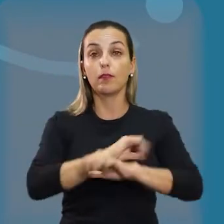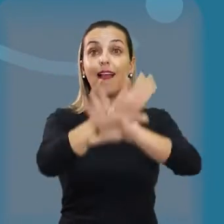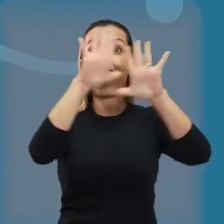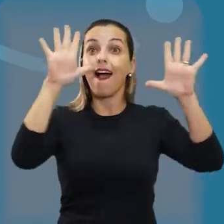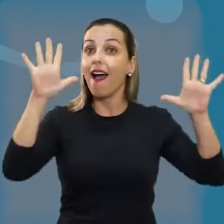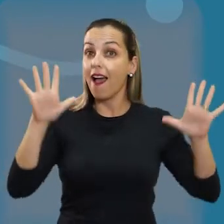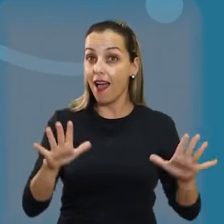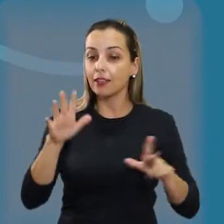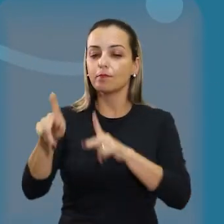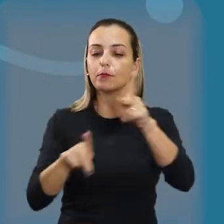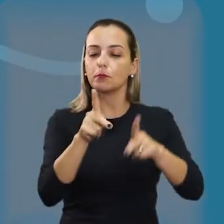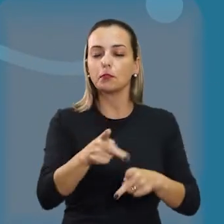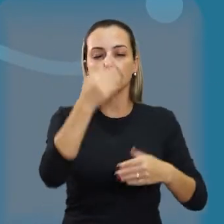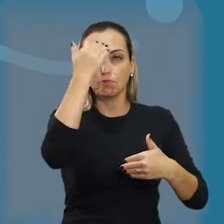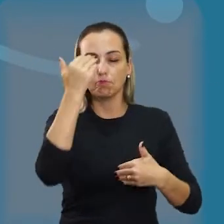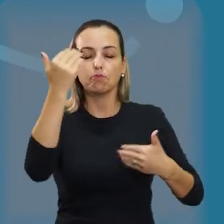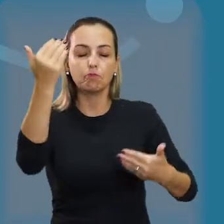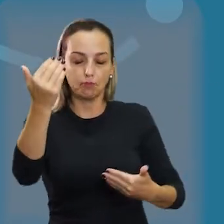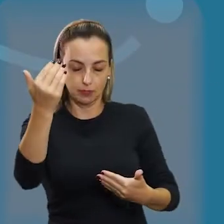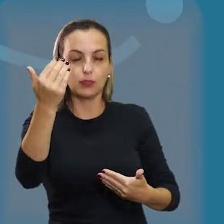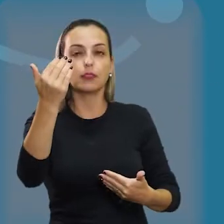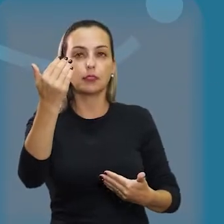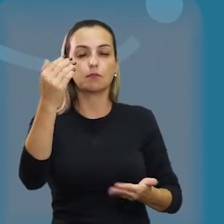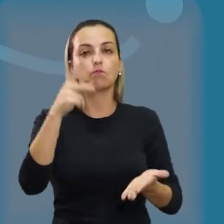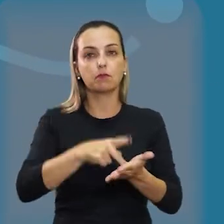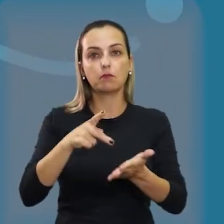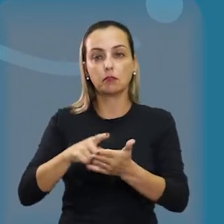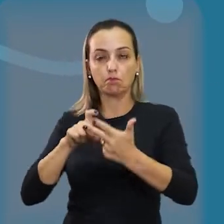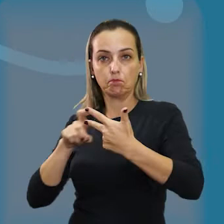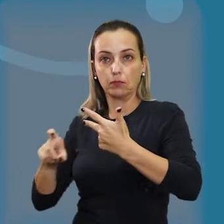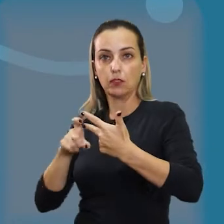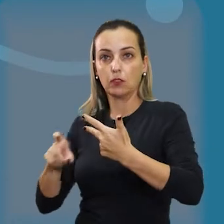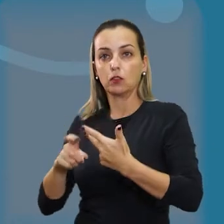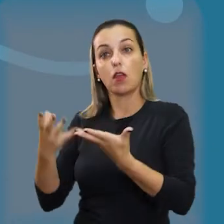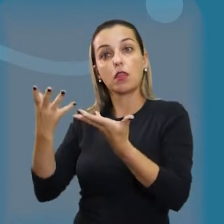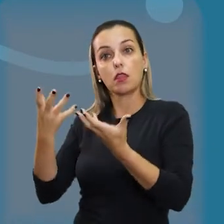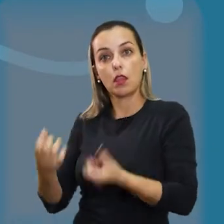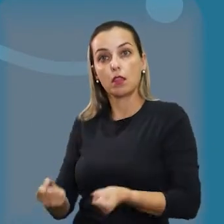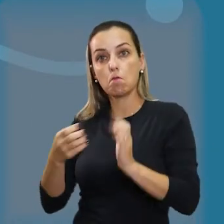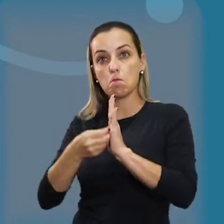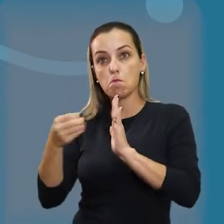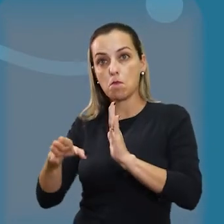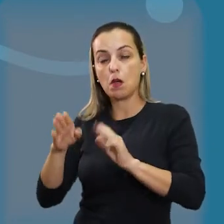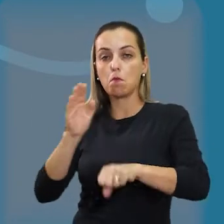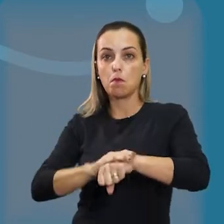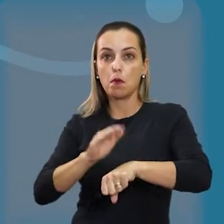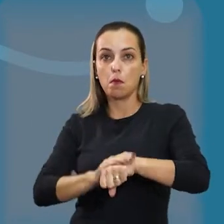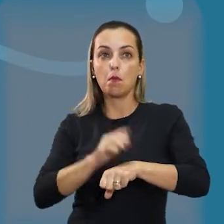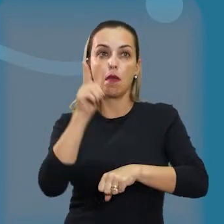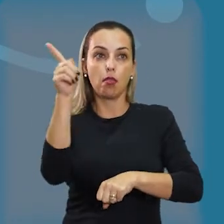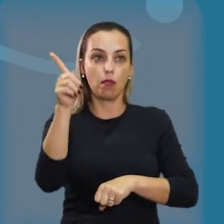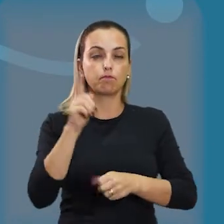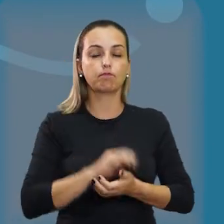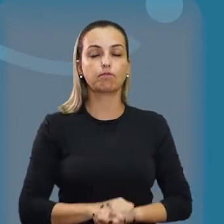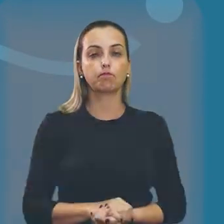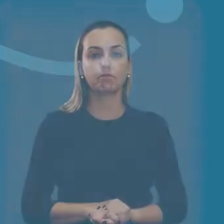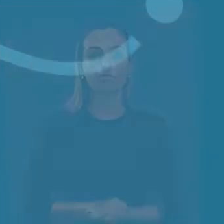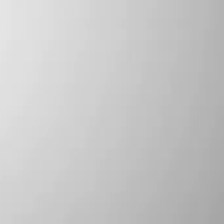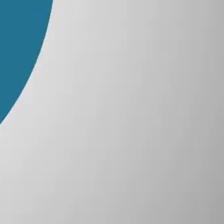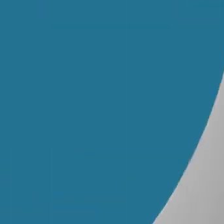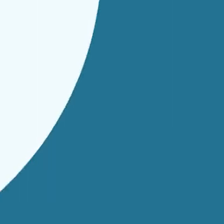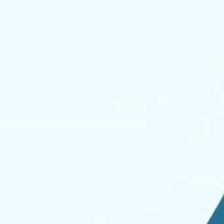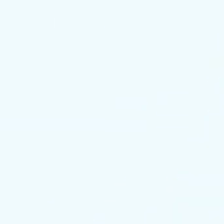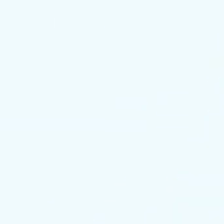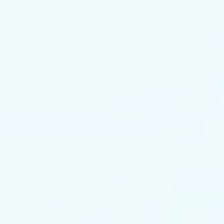iluminada e a população agradece muito ao governo por ter atendido essas indicações nossas na praça Nossa Senhora das Graças.